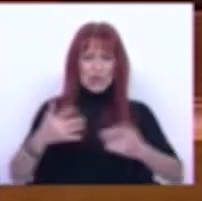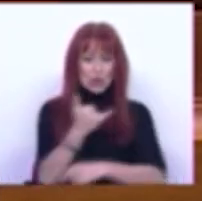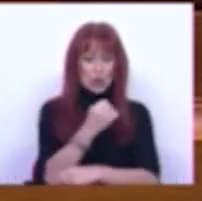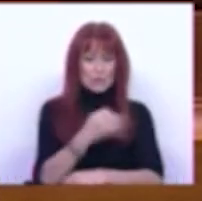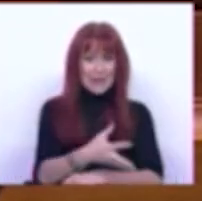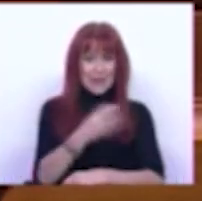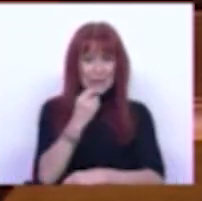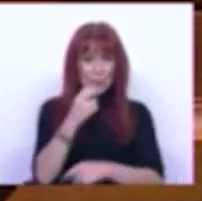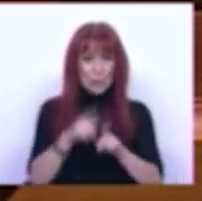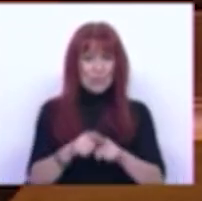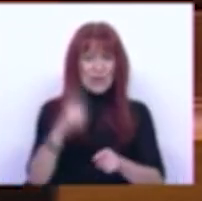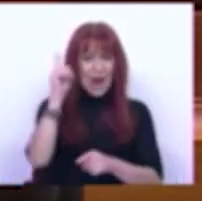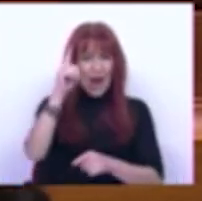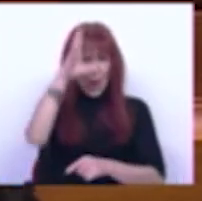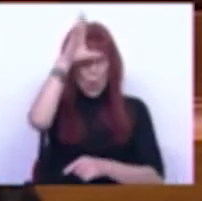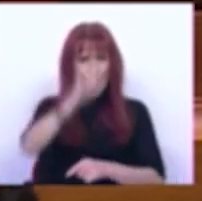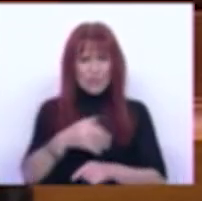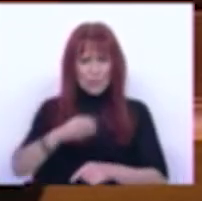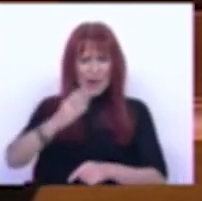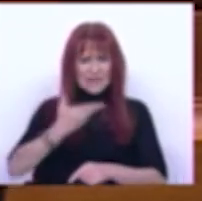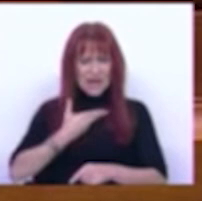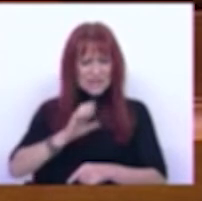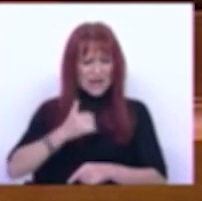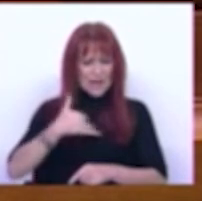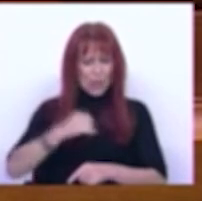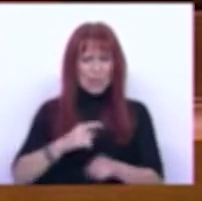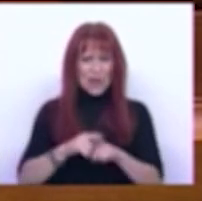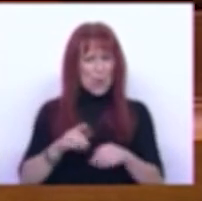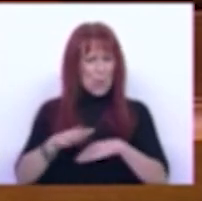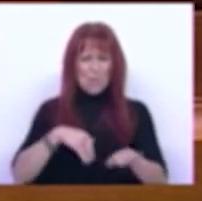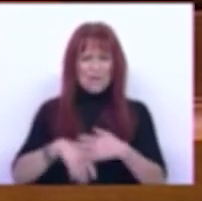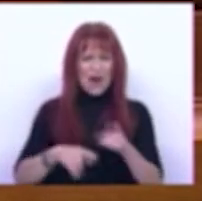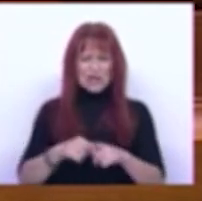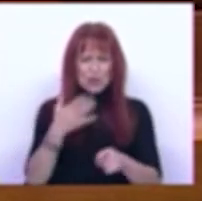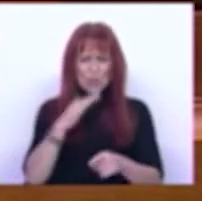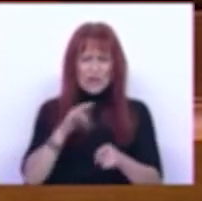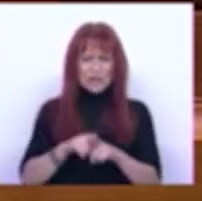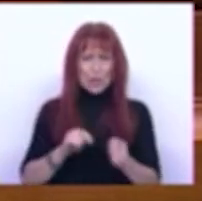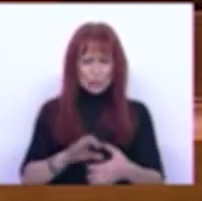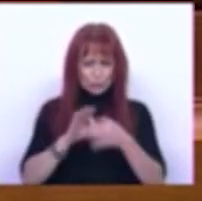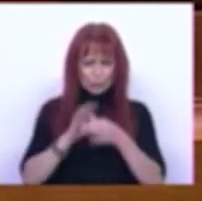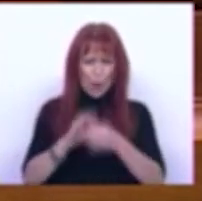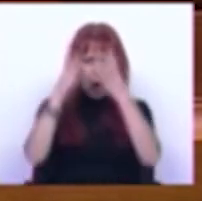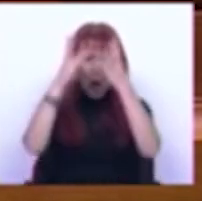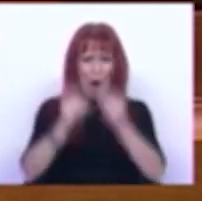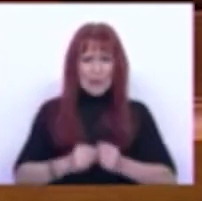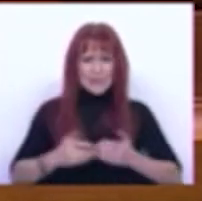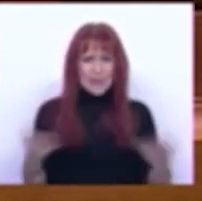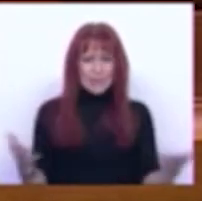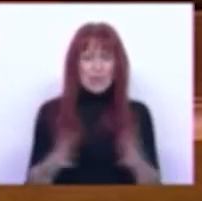2013 acusava ao governo PSD-CDS de não fazer suficiente consolidação orçamental